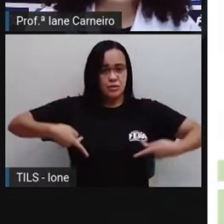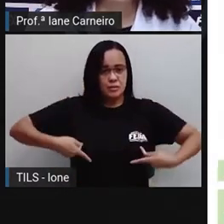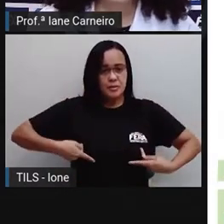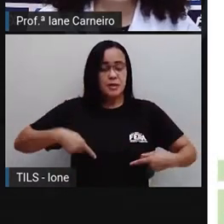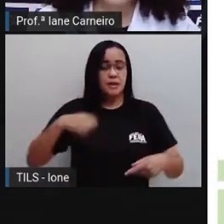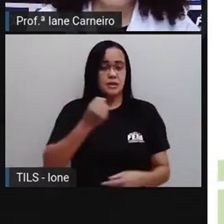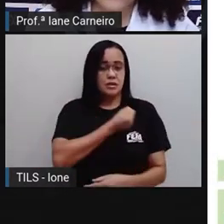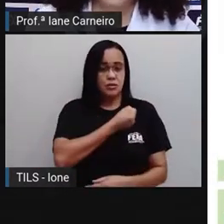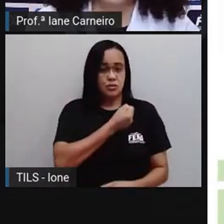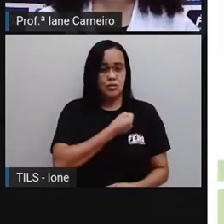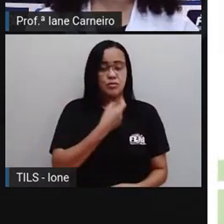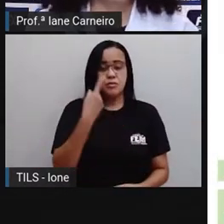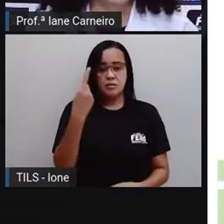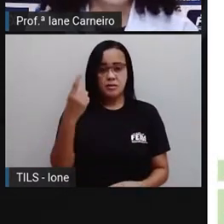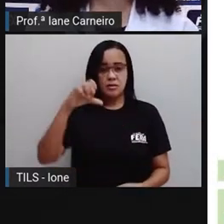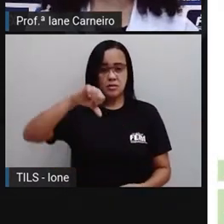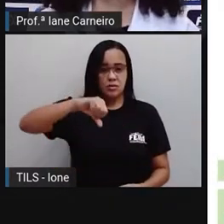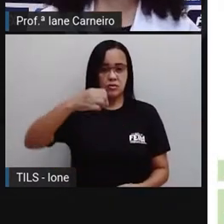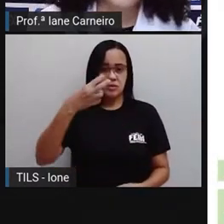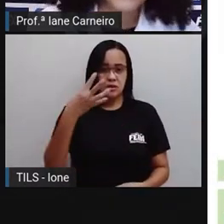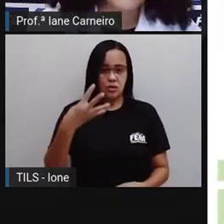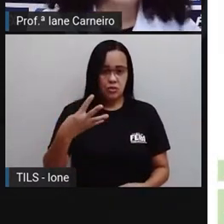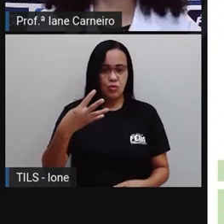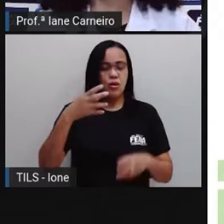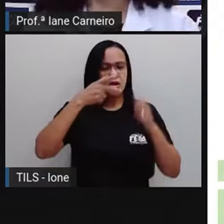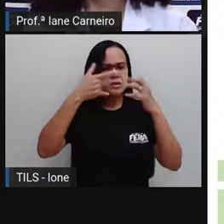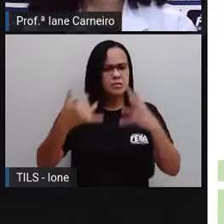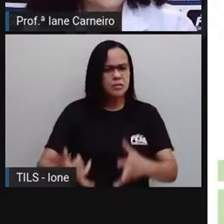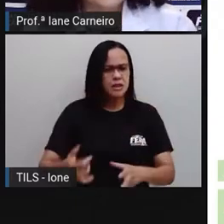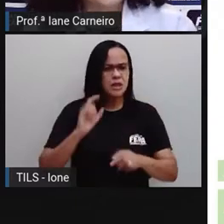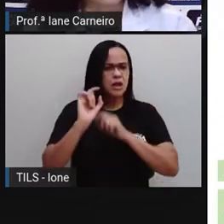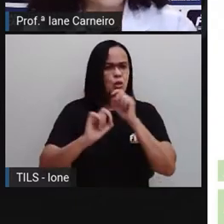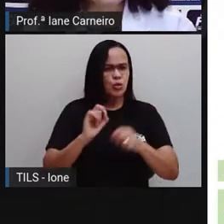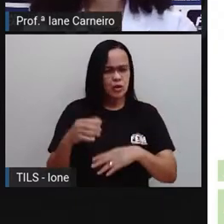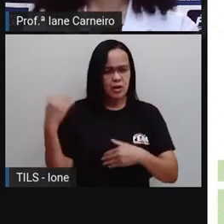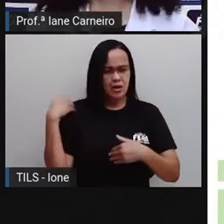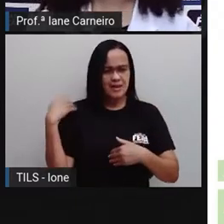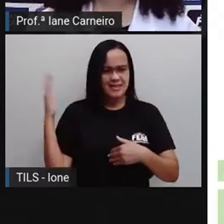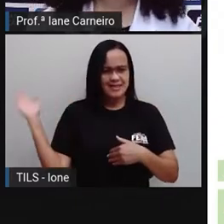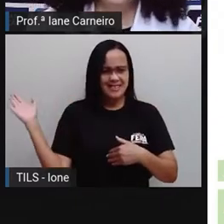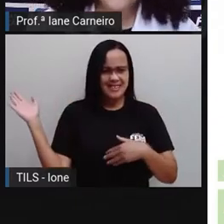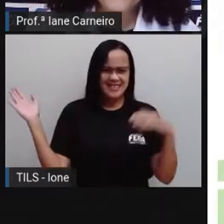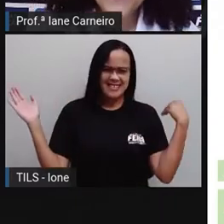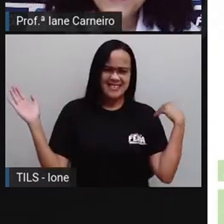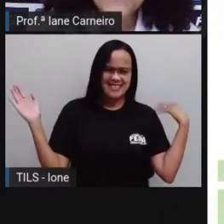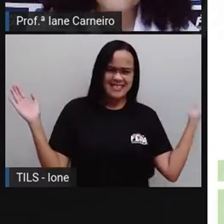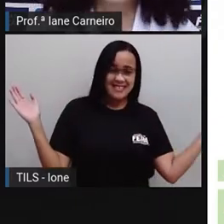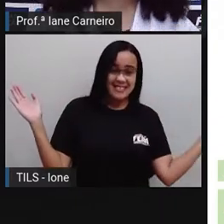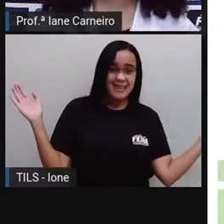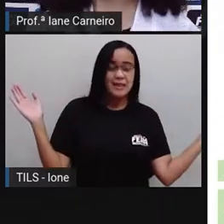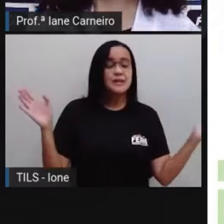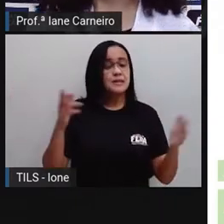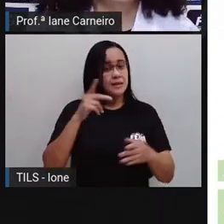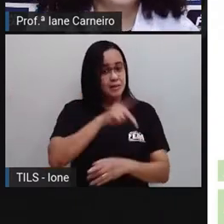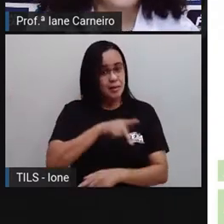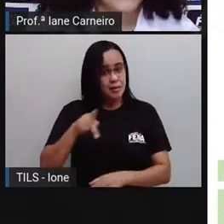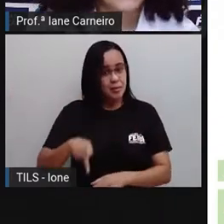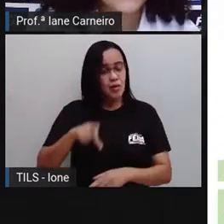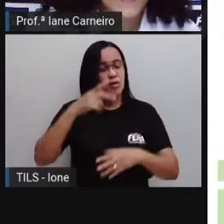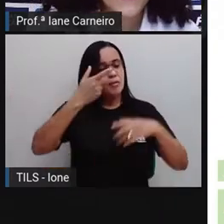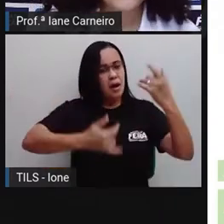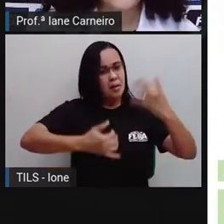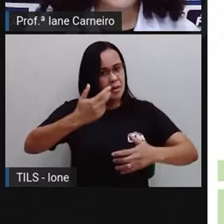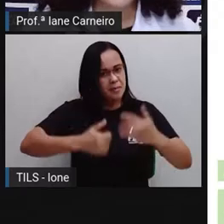número 194. A gente vai falar sobre esquerda e direita, né? Então, a Pró já veio conversando com vocês sobre a